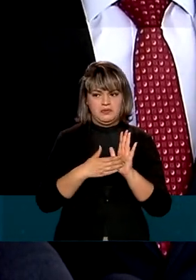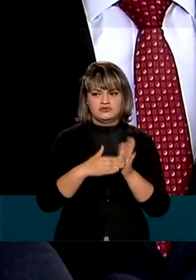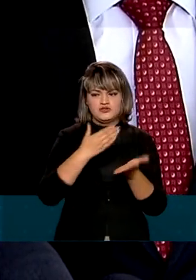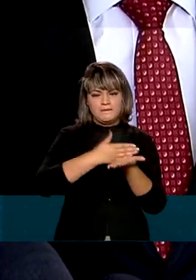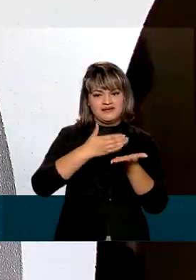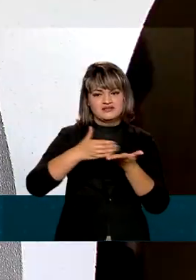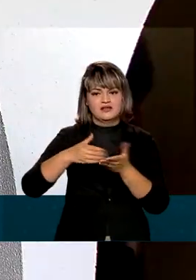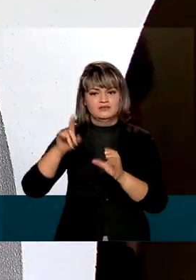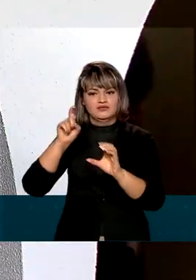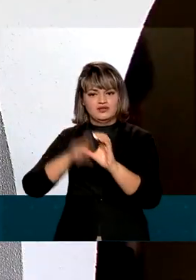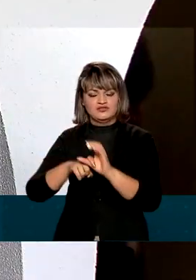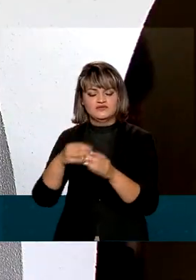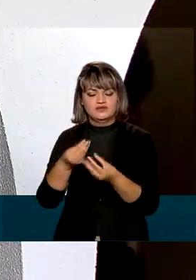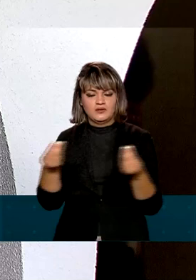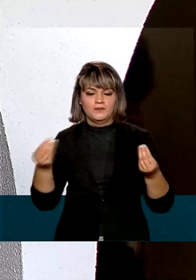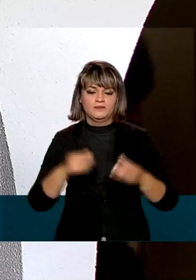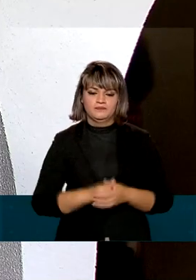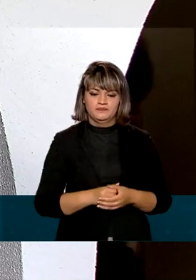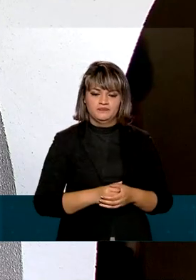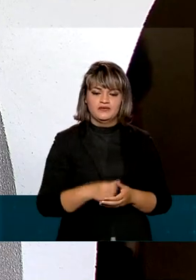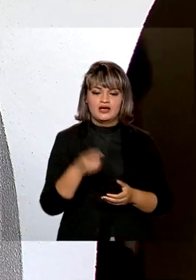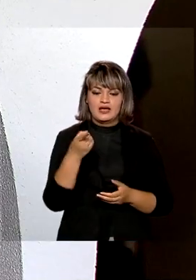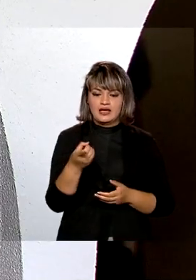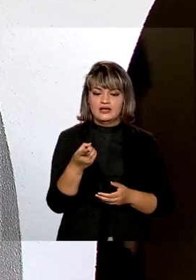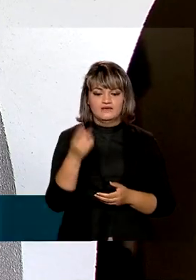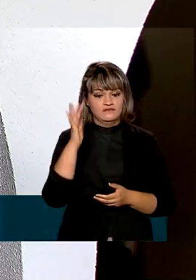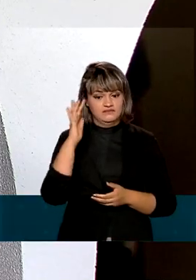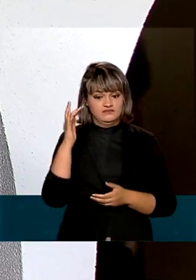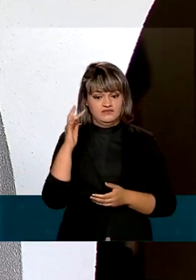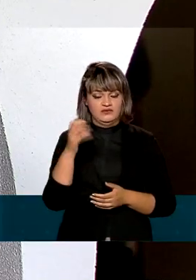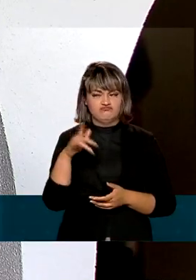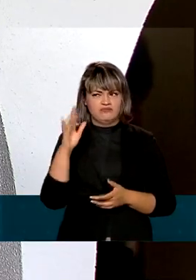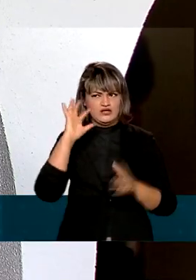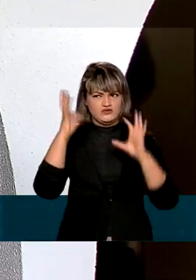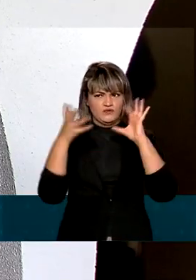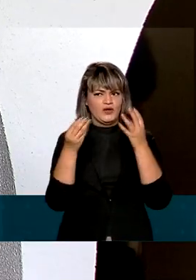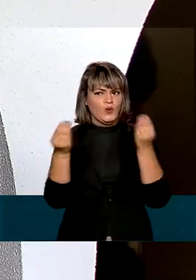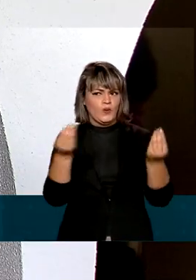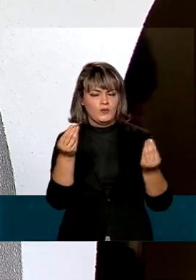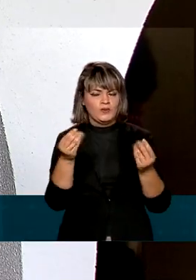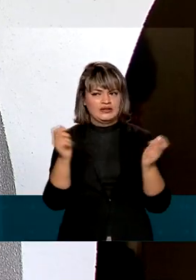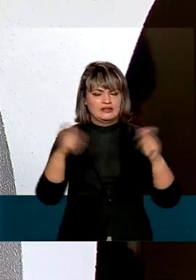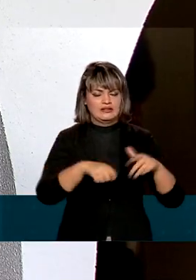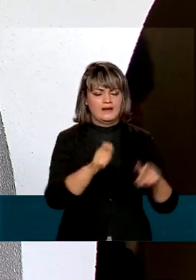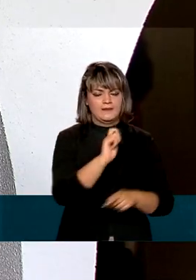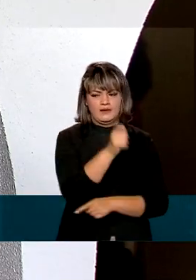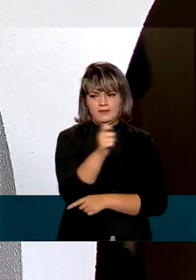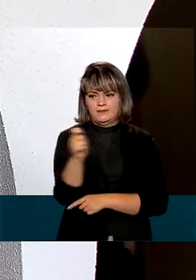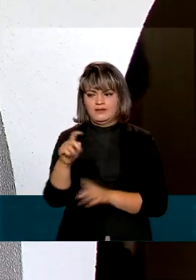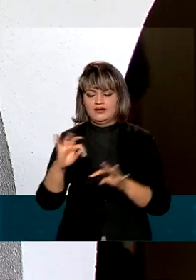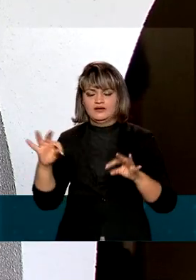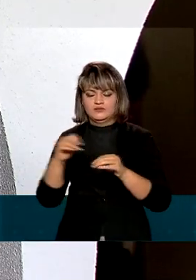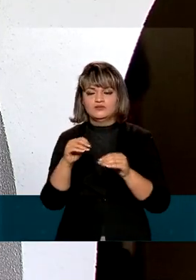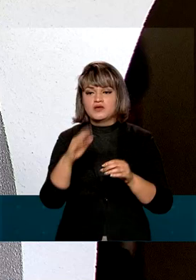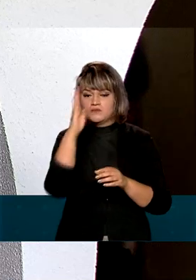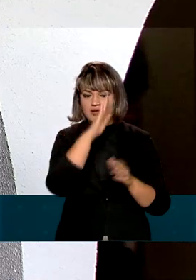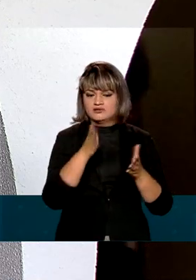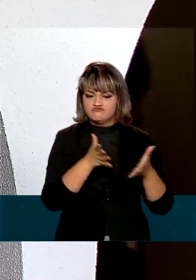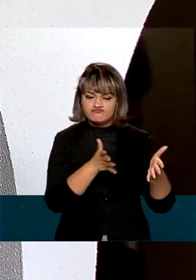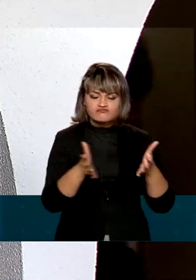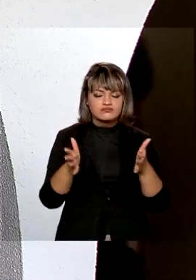precatórios. Nós temos que encontrar uma saída palpável que nos dê a garantia de atender a todos e manter o Brasil no caminho